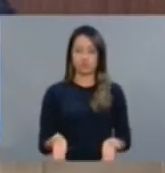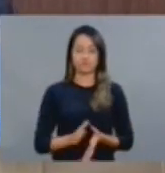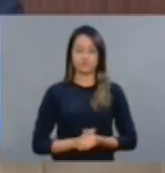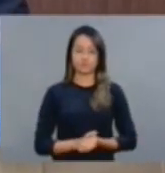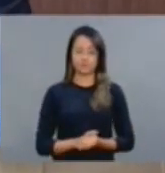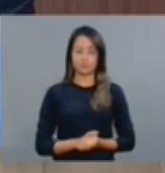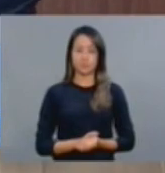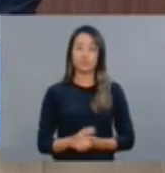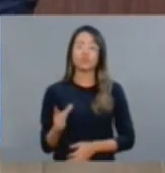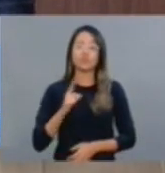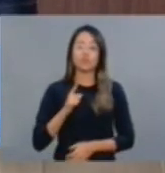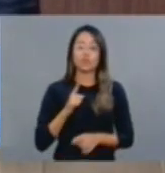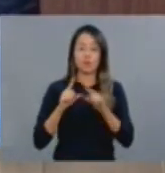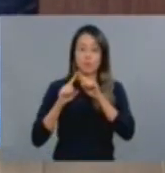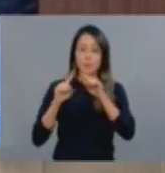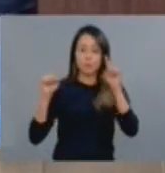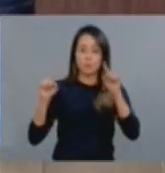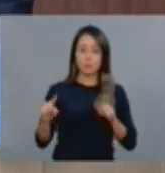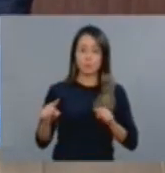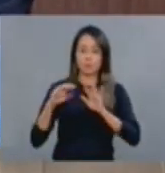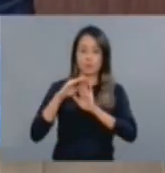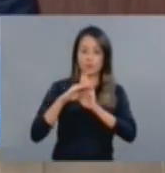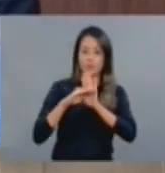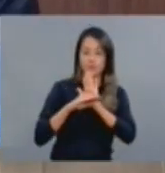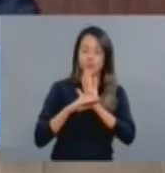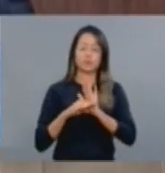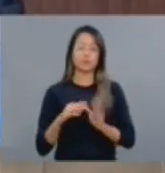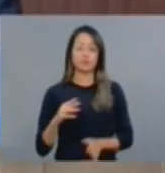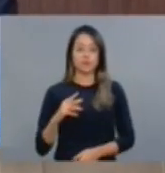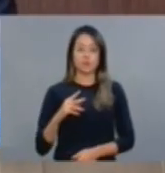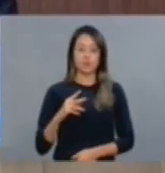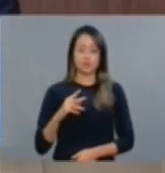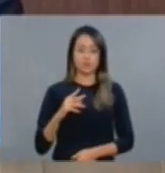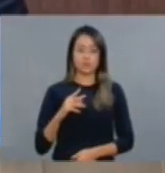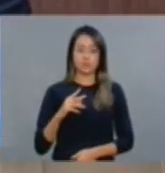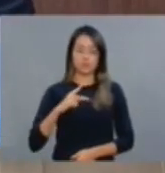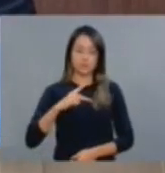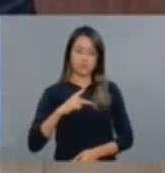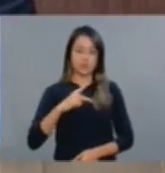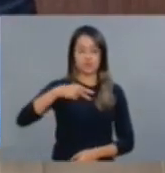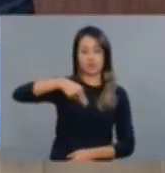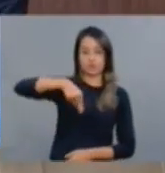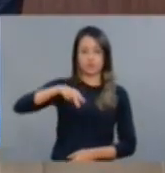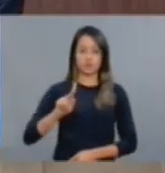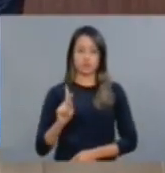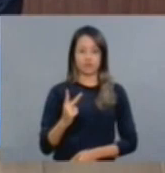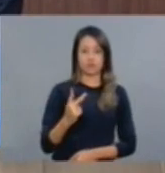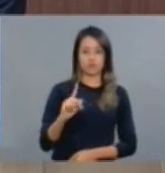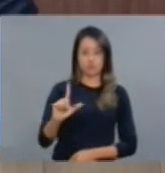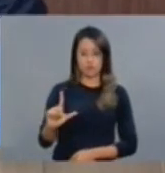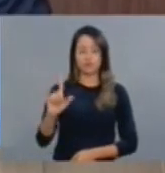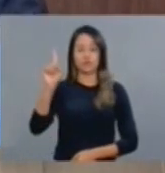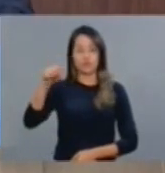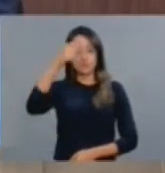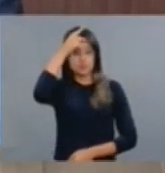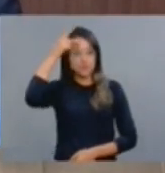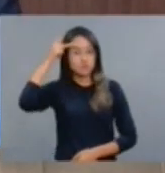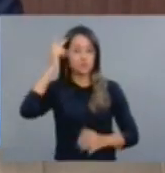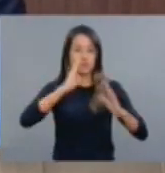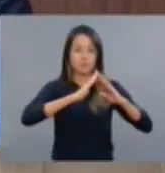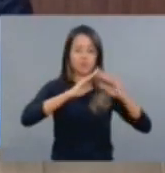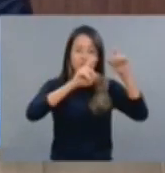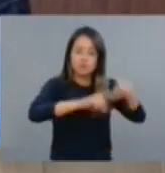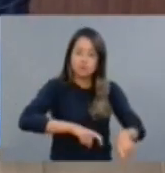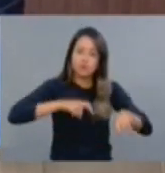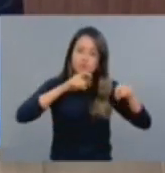Existe um programa nacional chamado PNHR, que é o Programa Nacional de Habitação Rural, que esse programa entregou também, ano